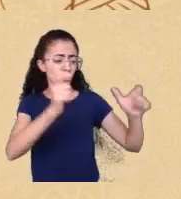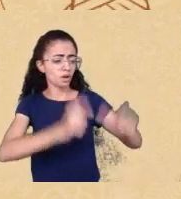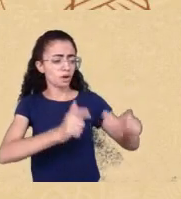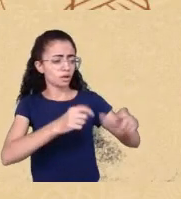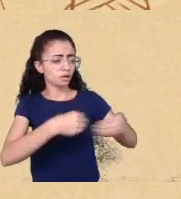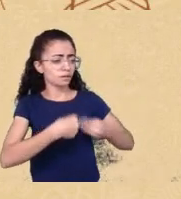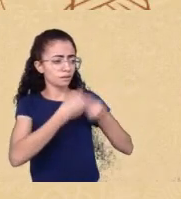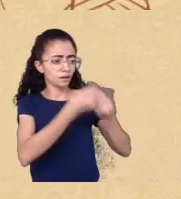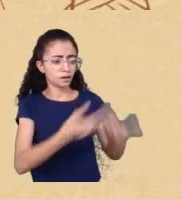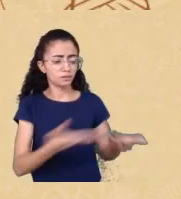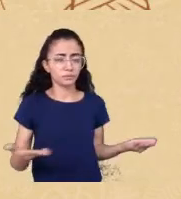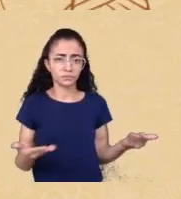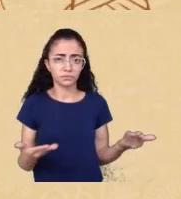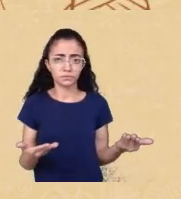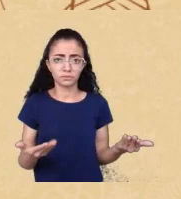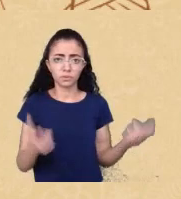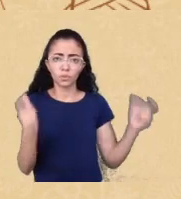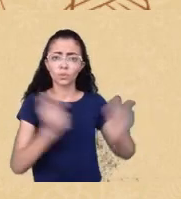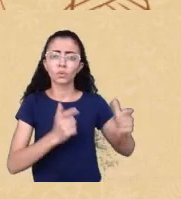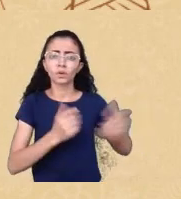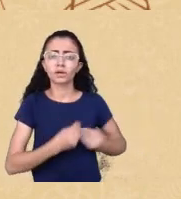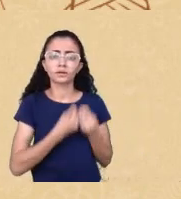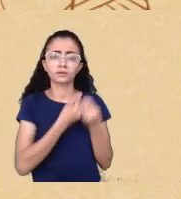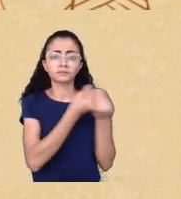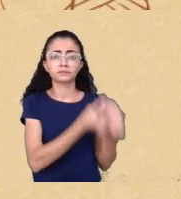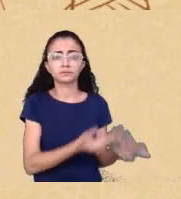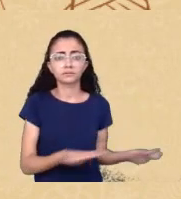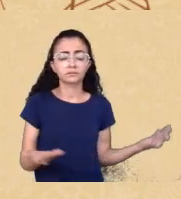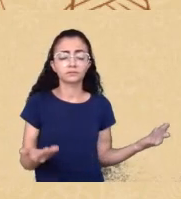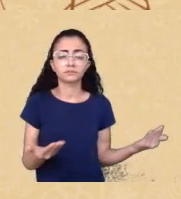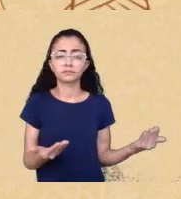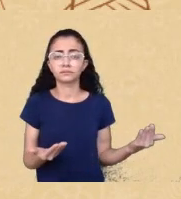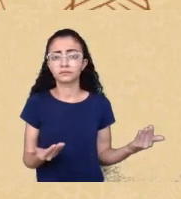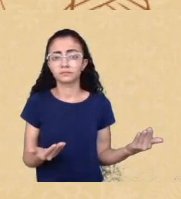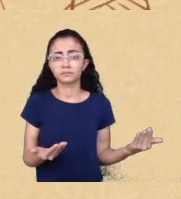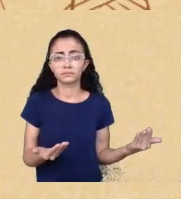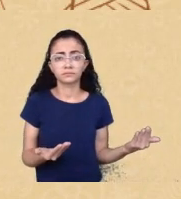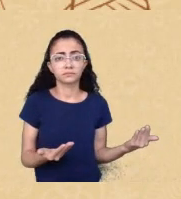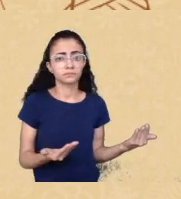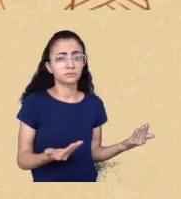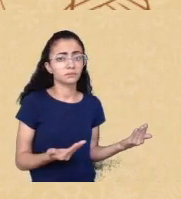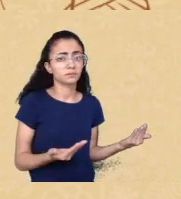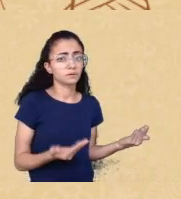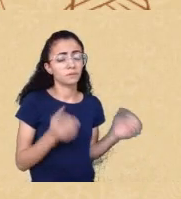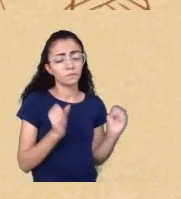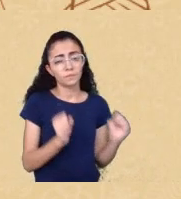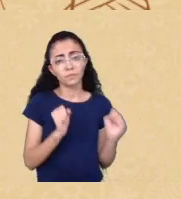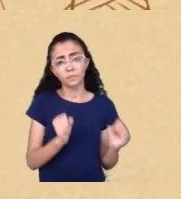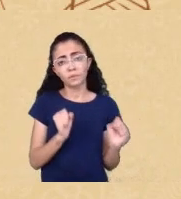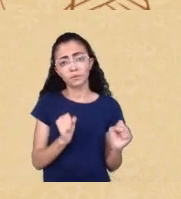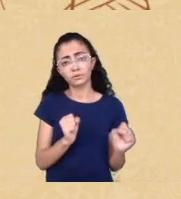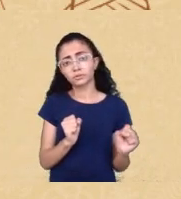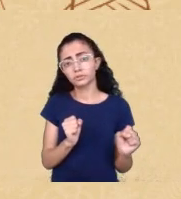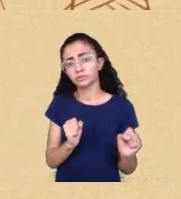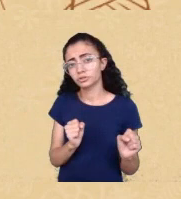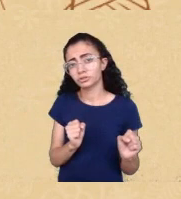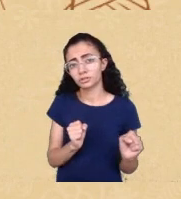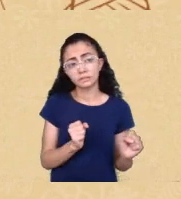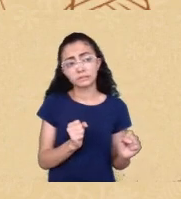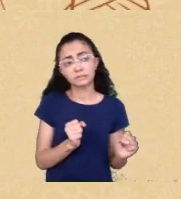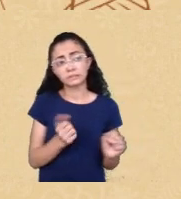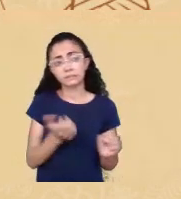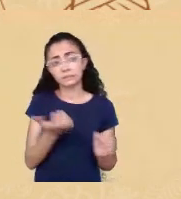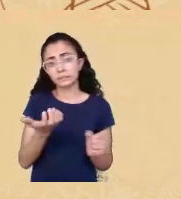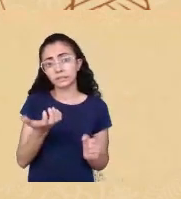esse lugar que está dado não é pode inclusive exigir de você que você saia da sua área de